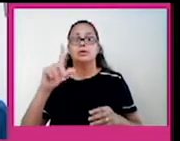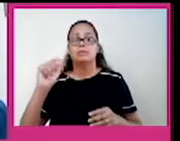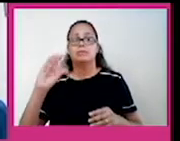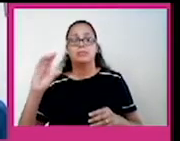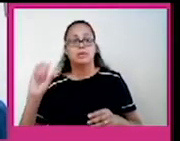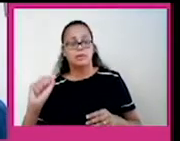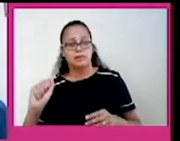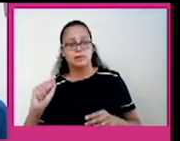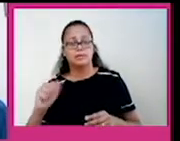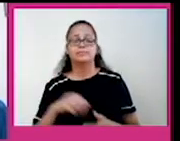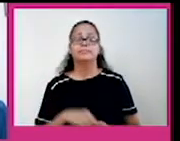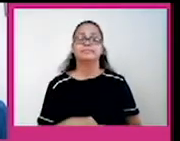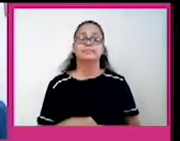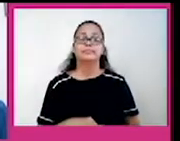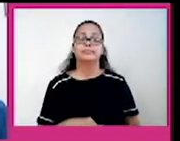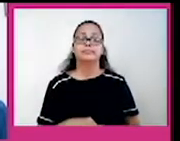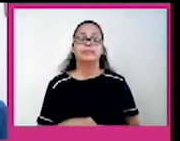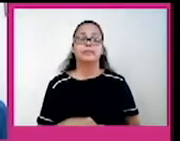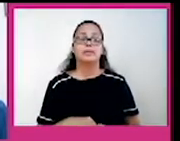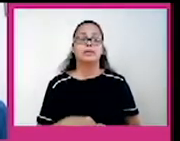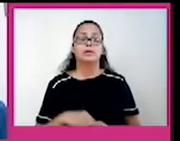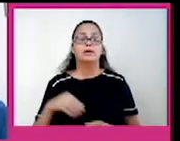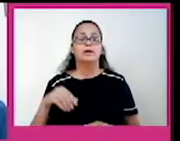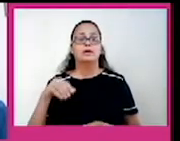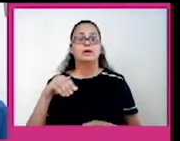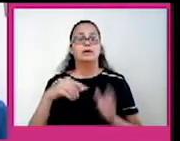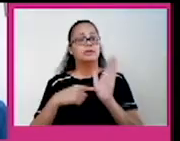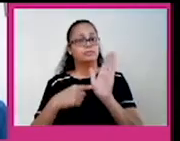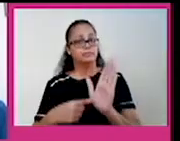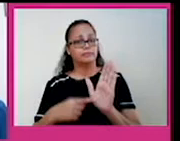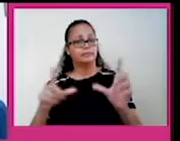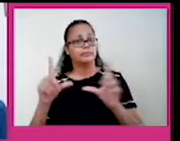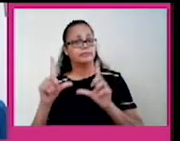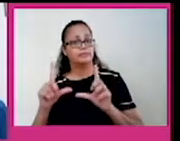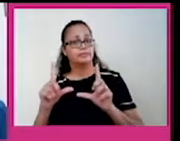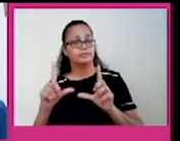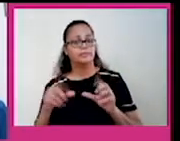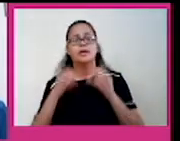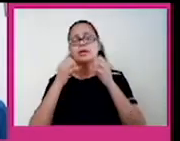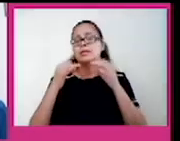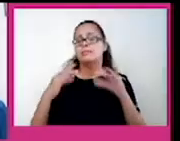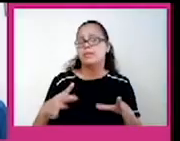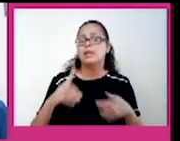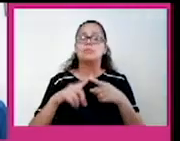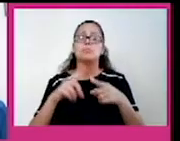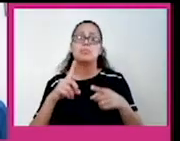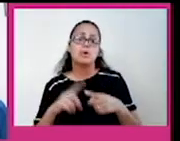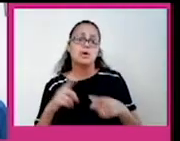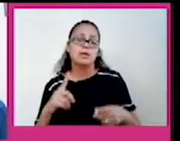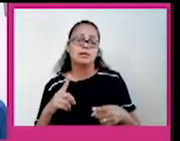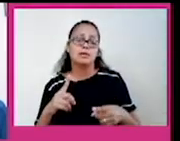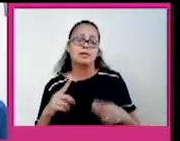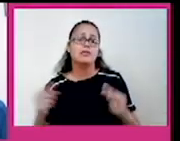epicentro do terremoto. A partir de observar a imagem de acordo com seus conhecimentos sobre o assunto, alternativa A. Explique por que a ocorrência desse tipo